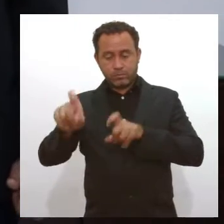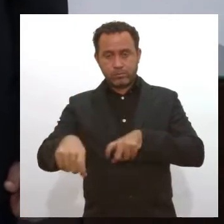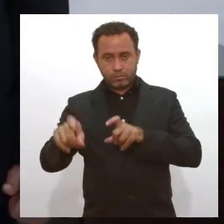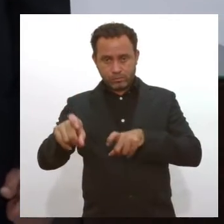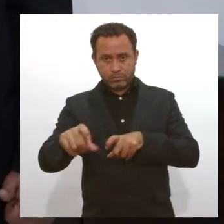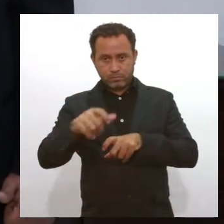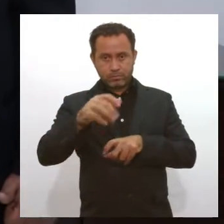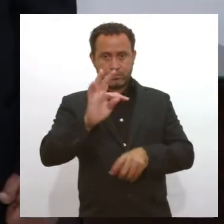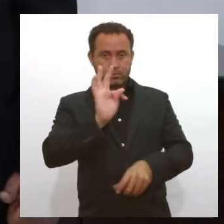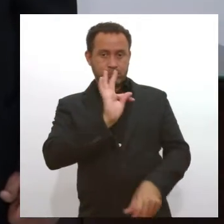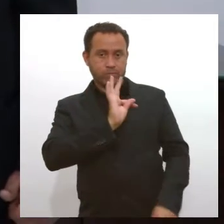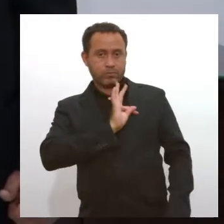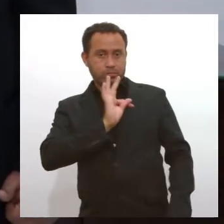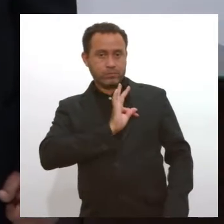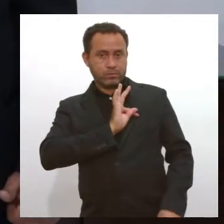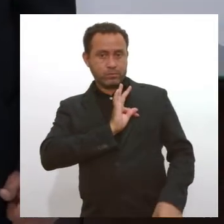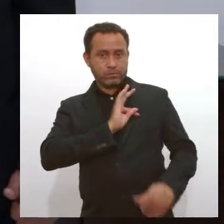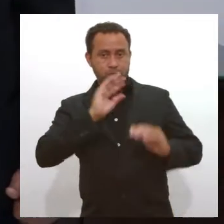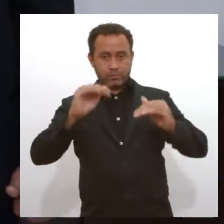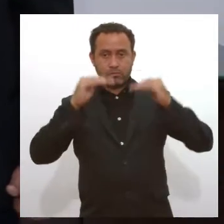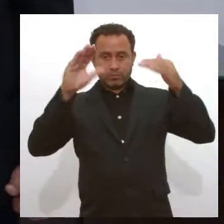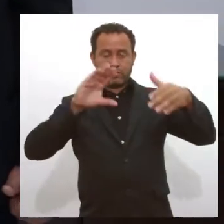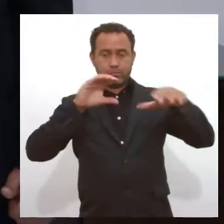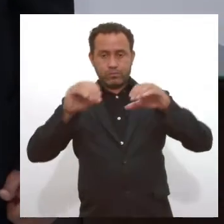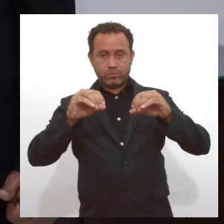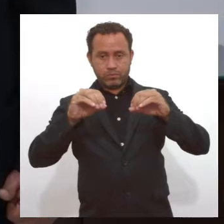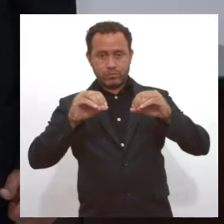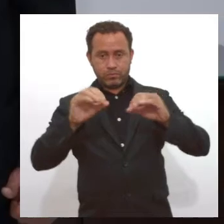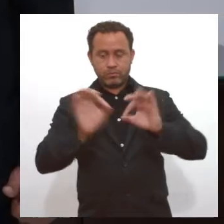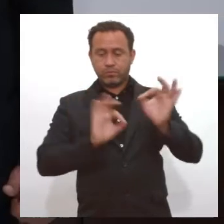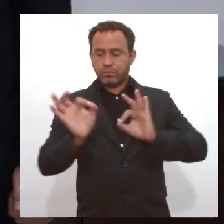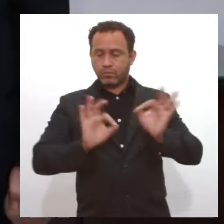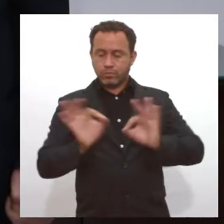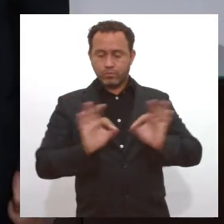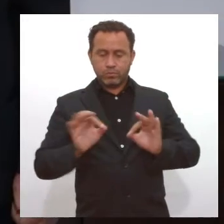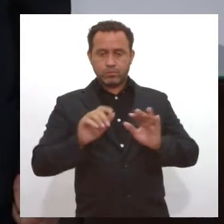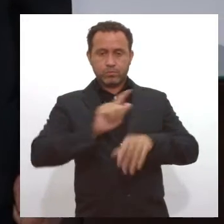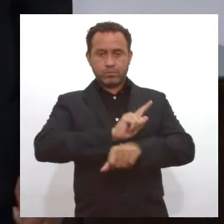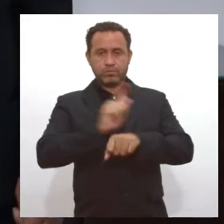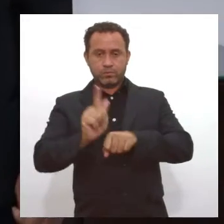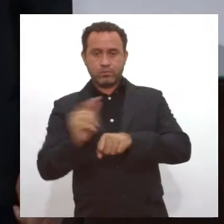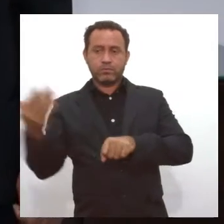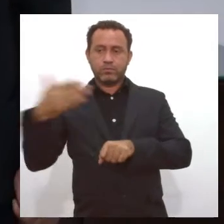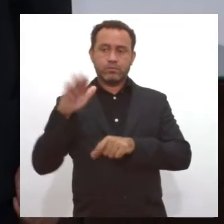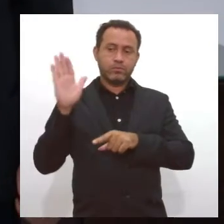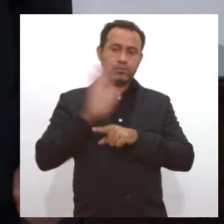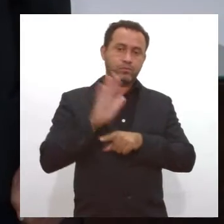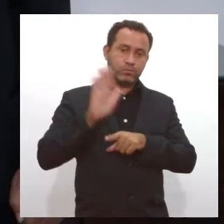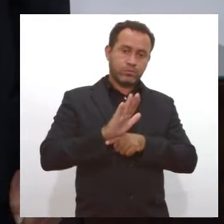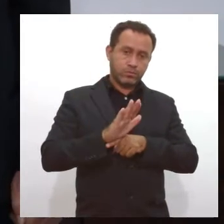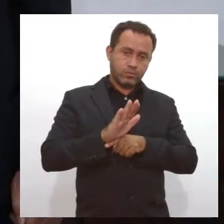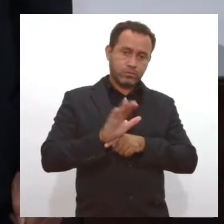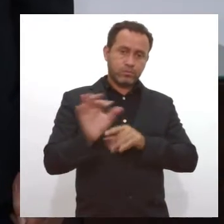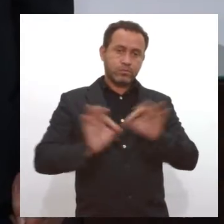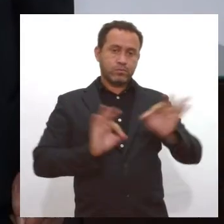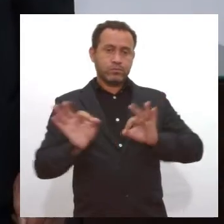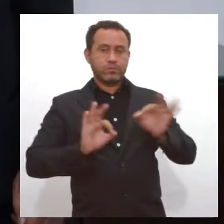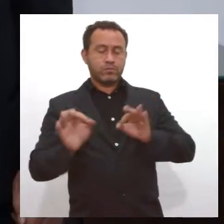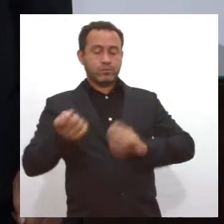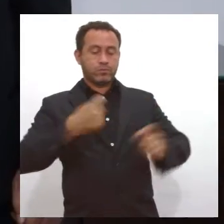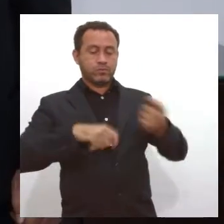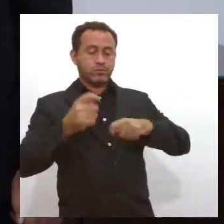são técnicos com formação superior na área de planejamento, na área de gestão, que vêm a contribuir muito para organizar a máquina